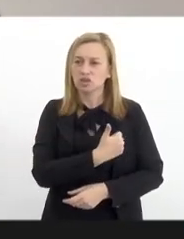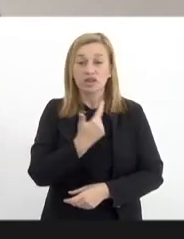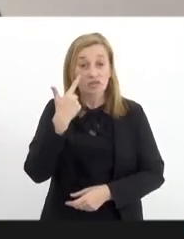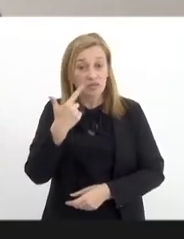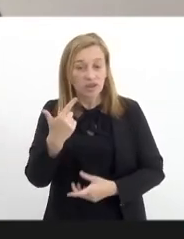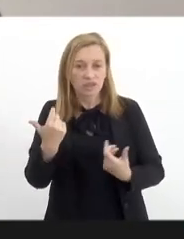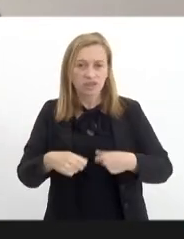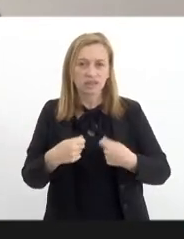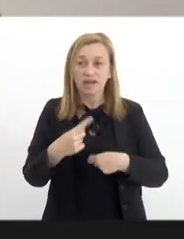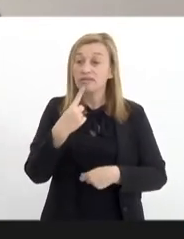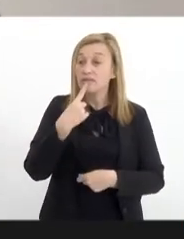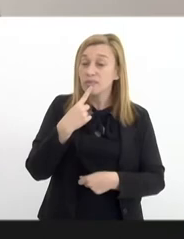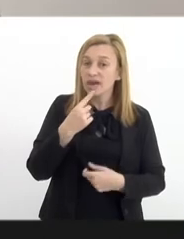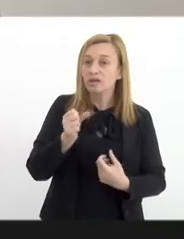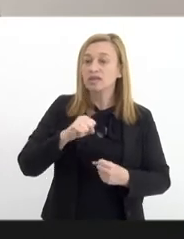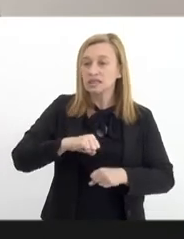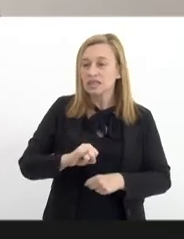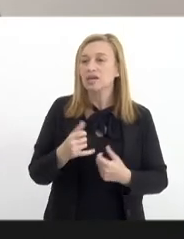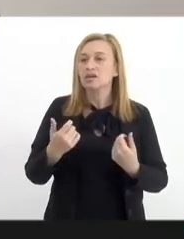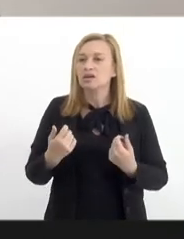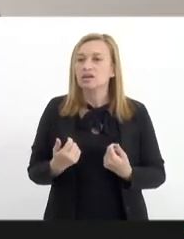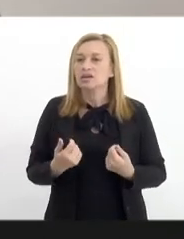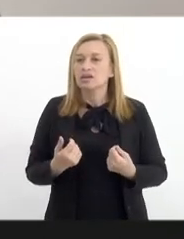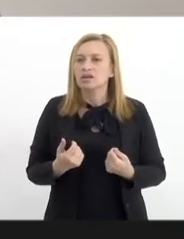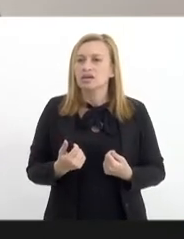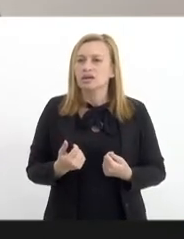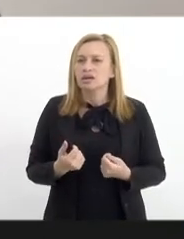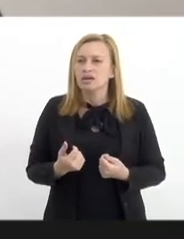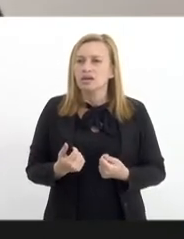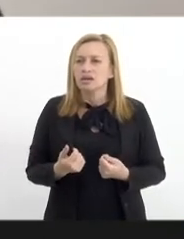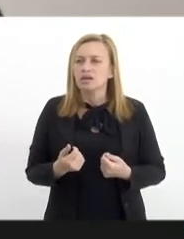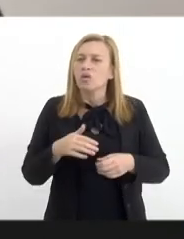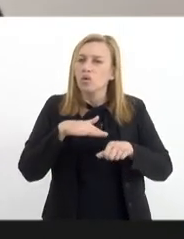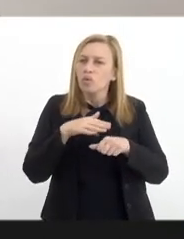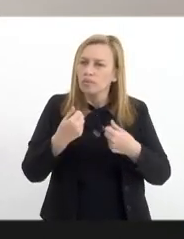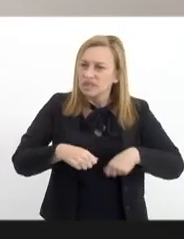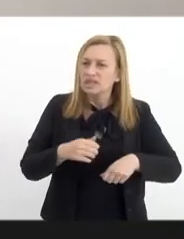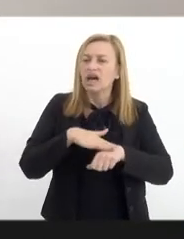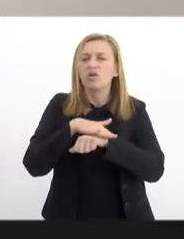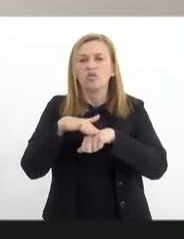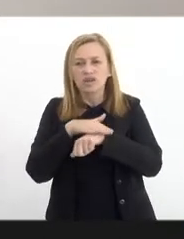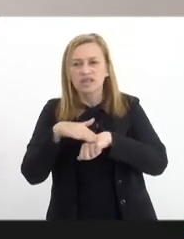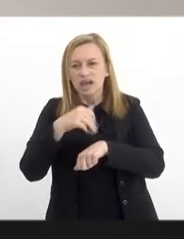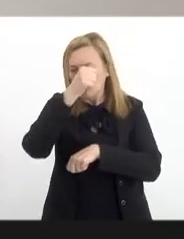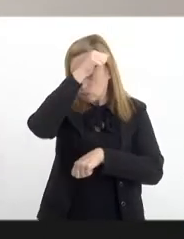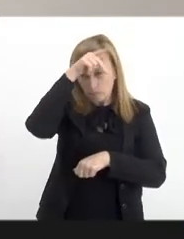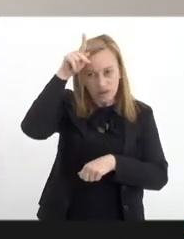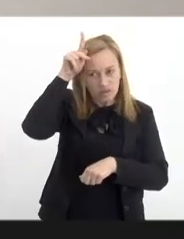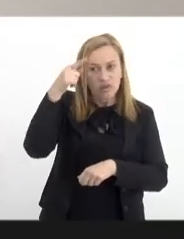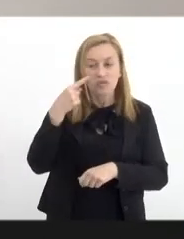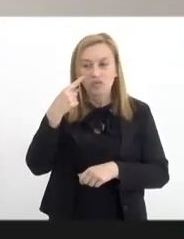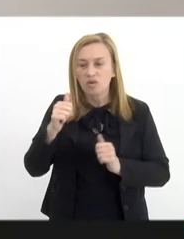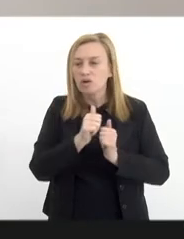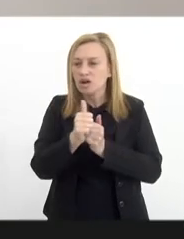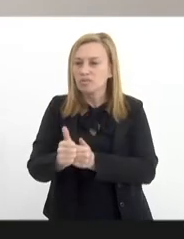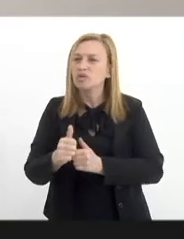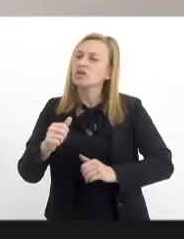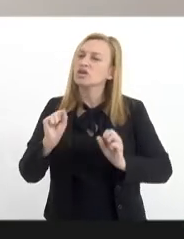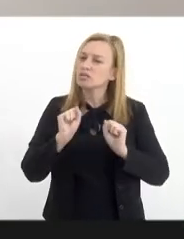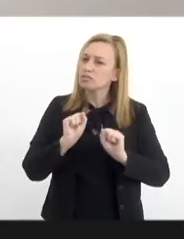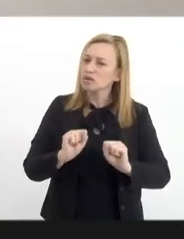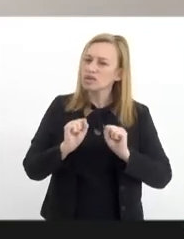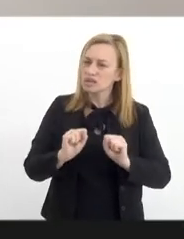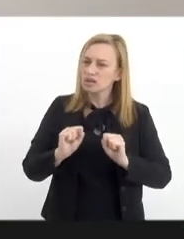necessidades, se for o caso, conversar com o nosso prefeito, ver os caminhos que possamos